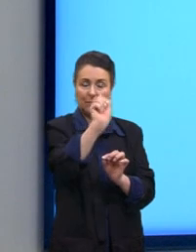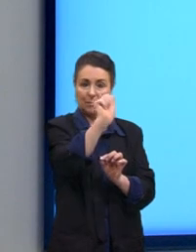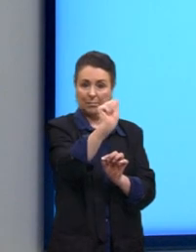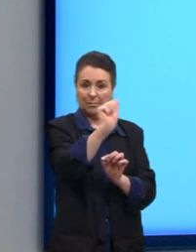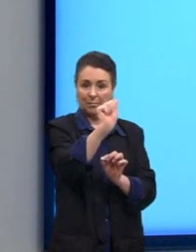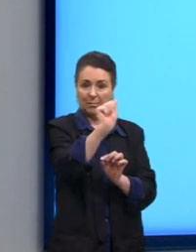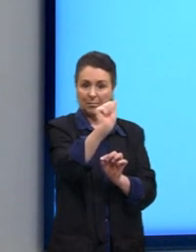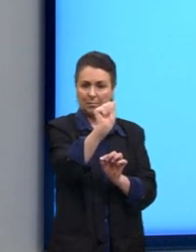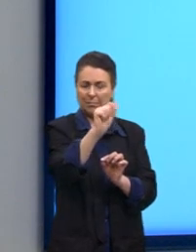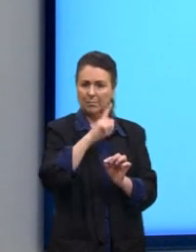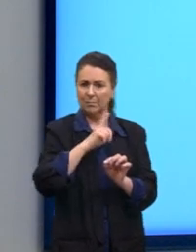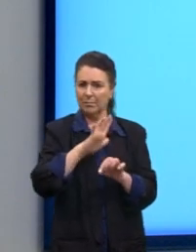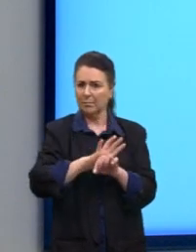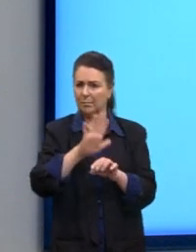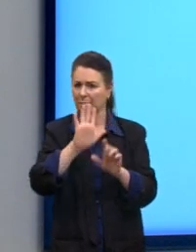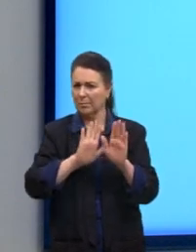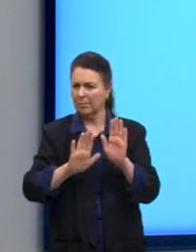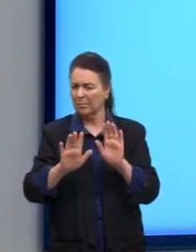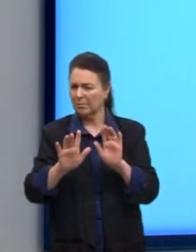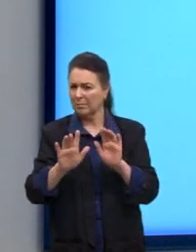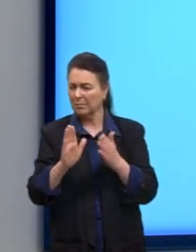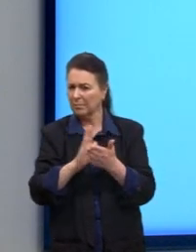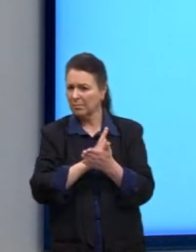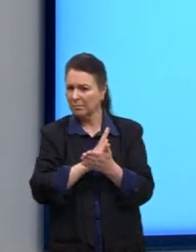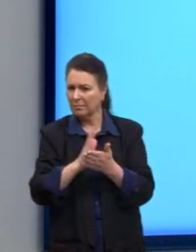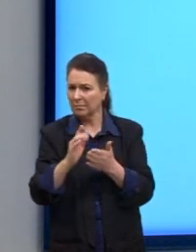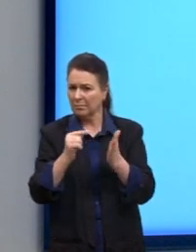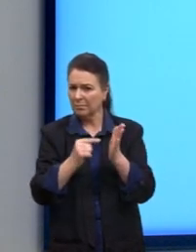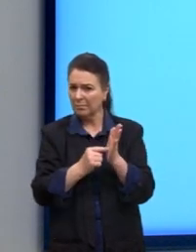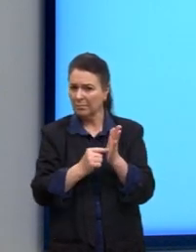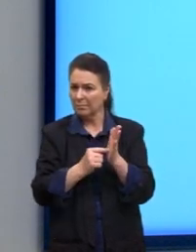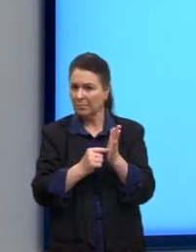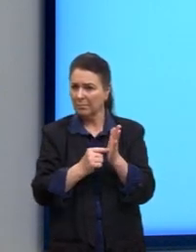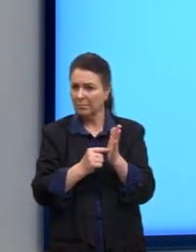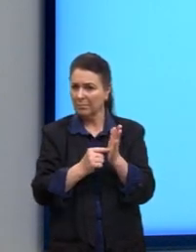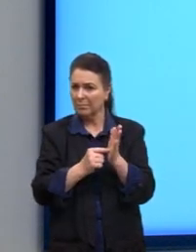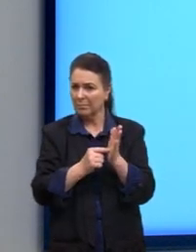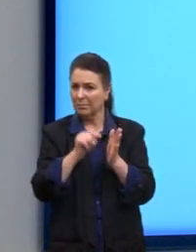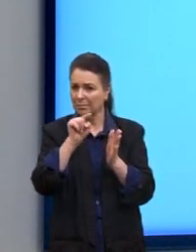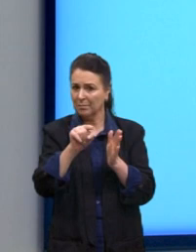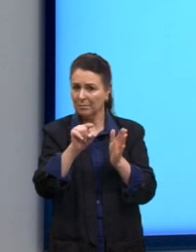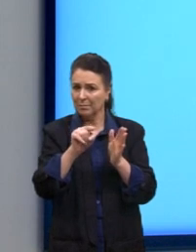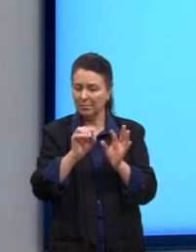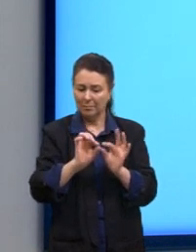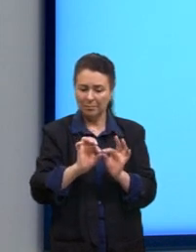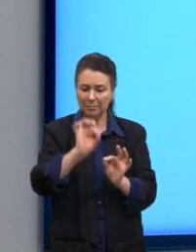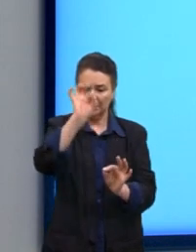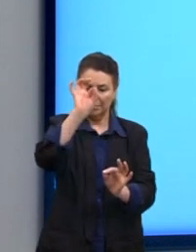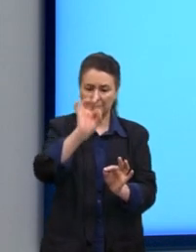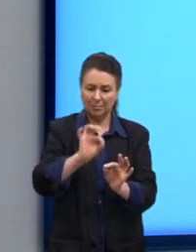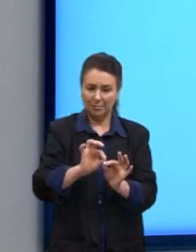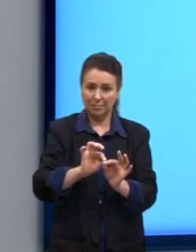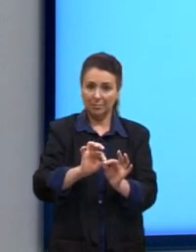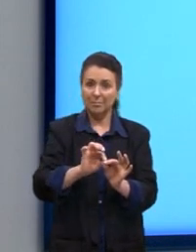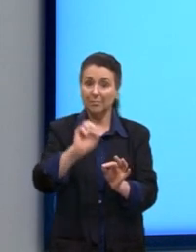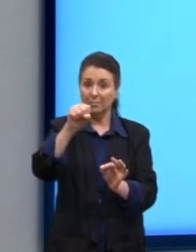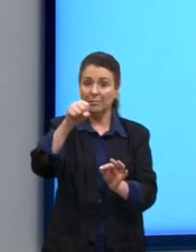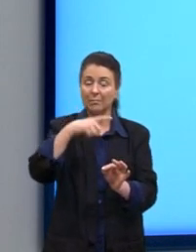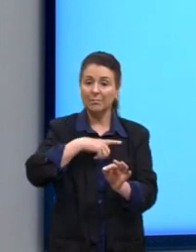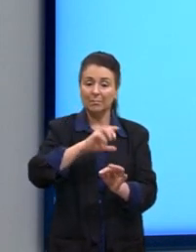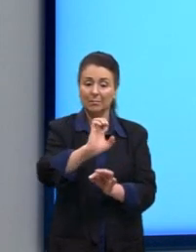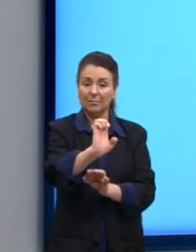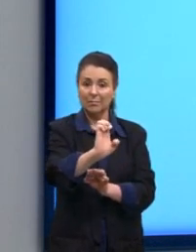tem mais algum ponto em comum ali na reta? Sim. Nós temos o ponto E também, que tem